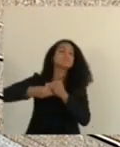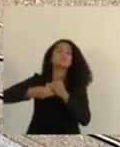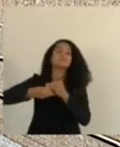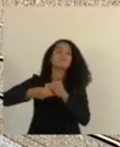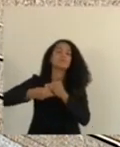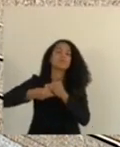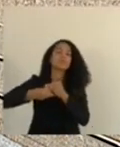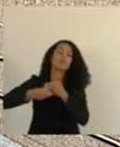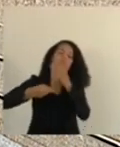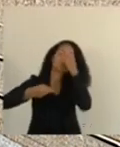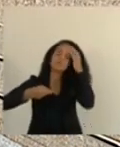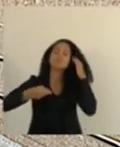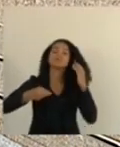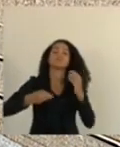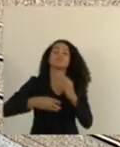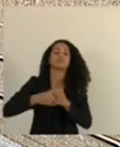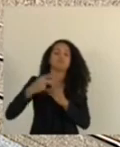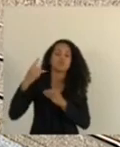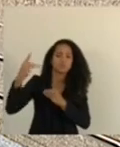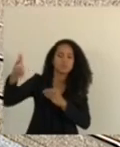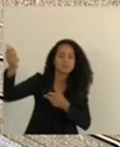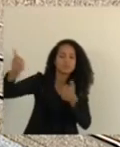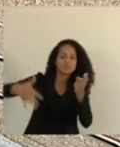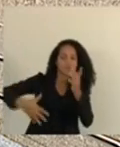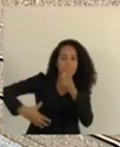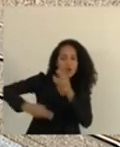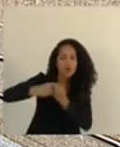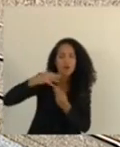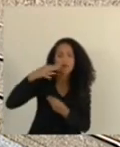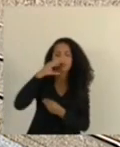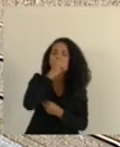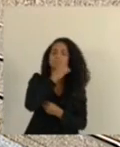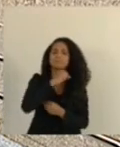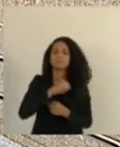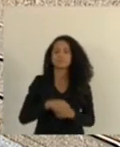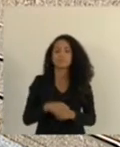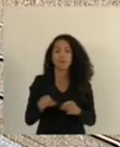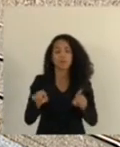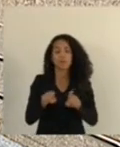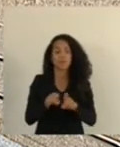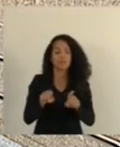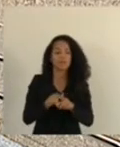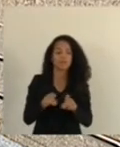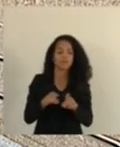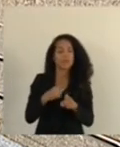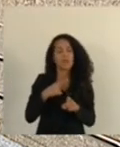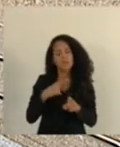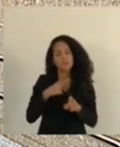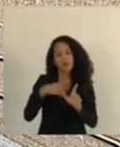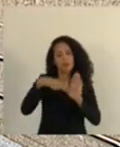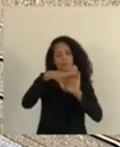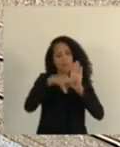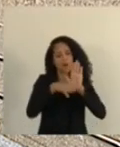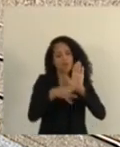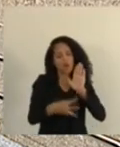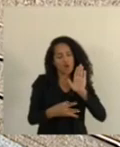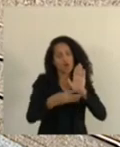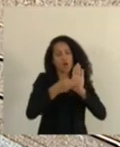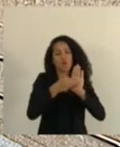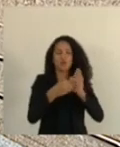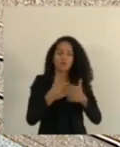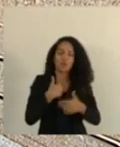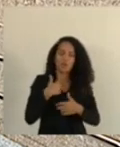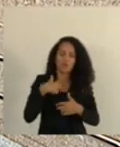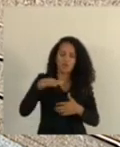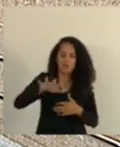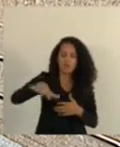complementando a fala de vossa excelência e contribuindo para essa pauta eu que moro